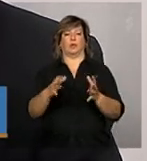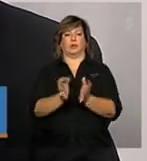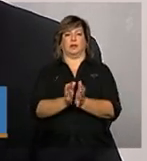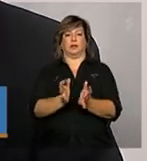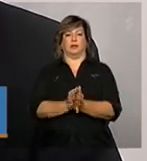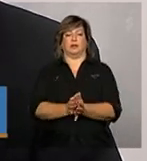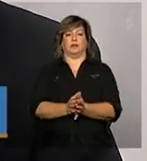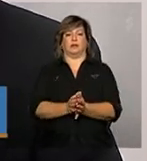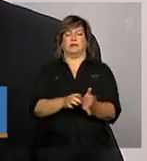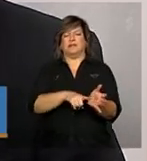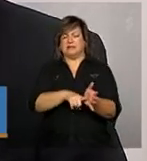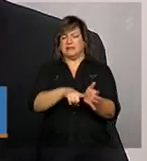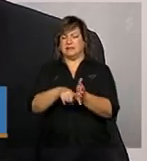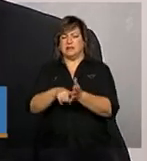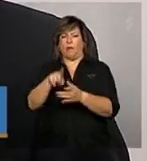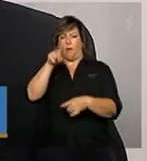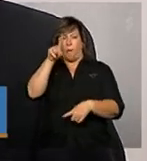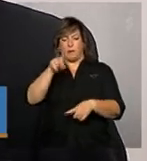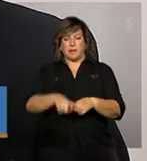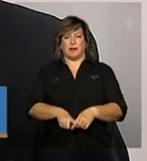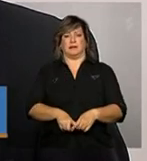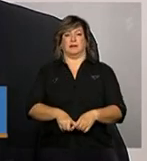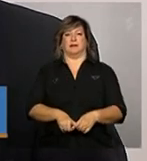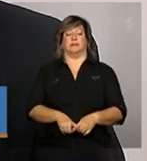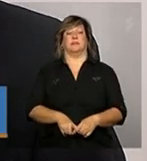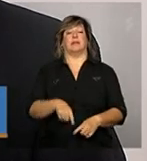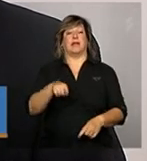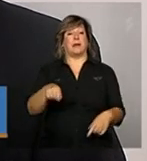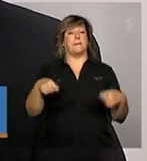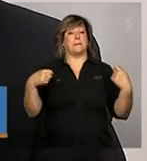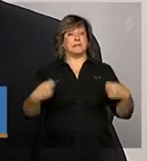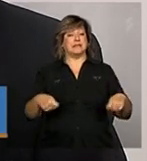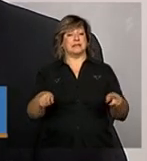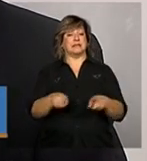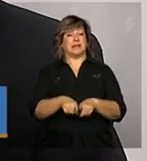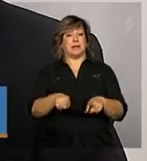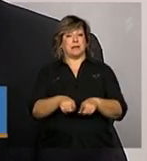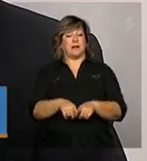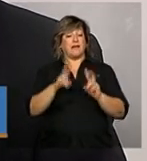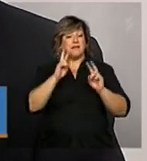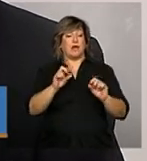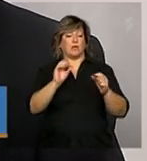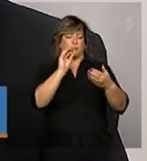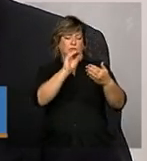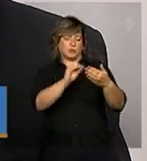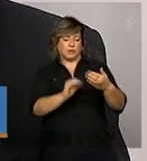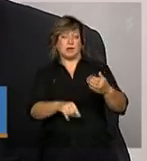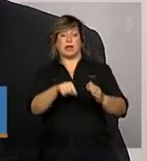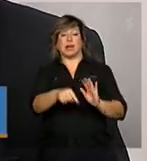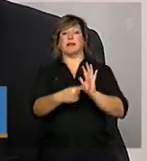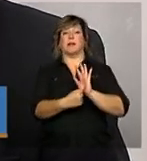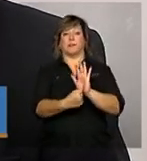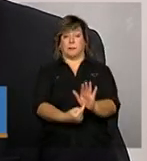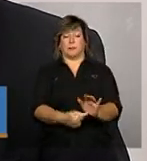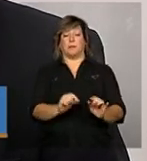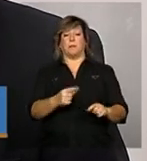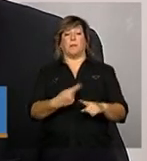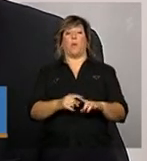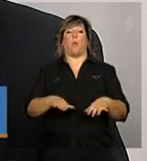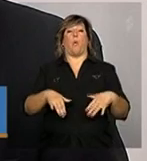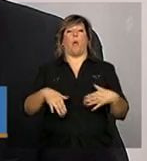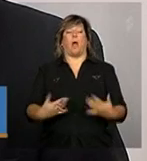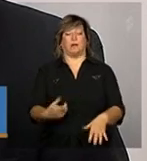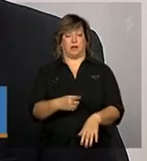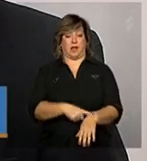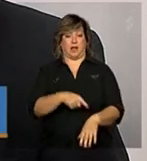análise completa mas ele também deve levar em consideração o preenchimento do demonstrativo porque na hora que o